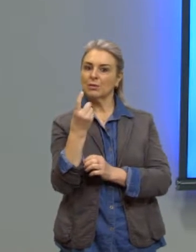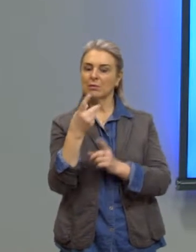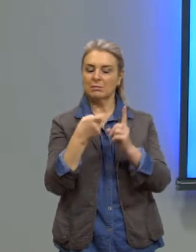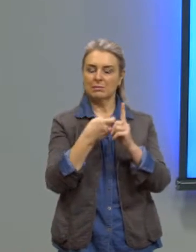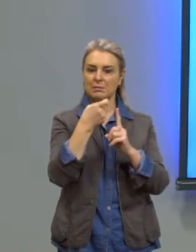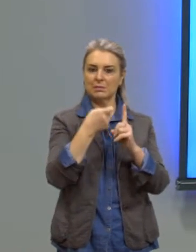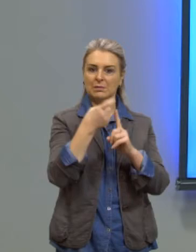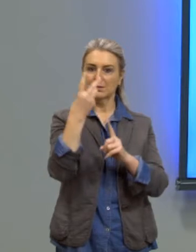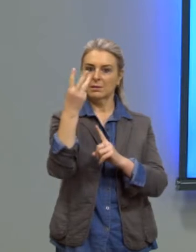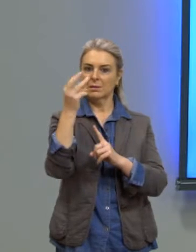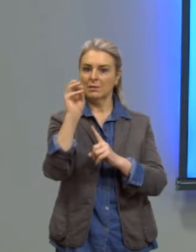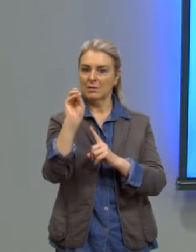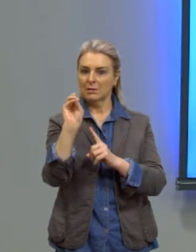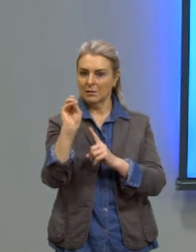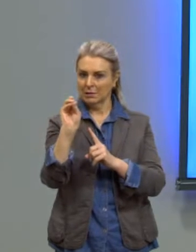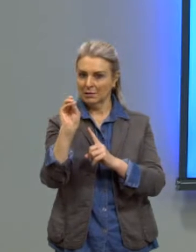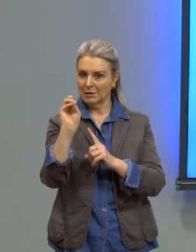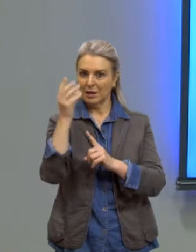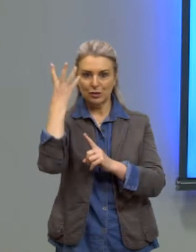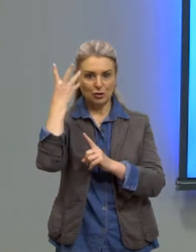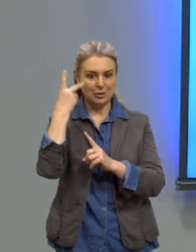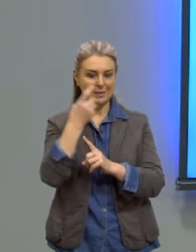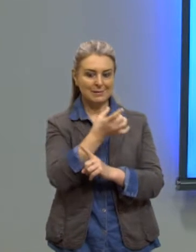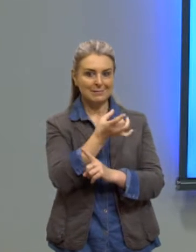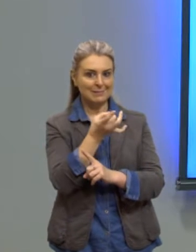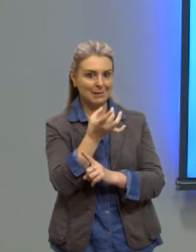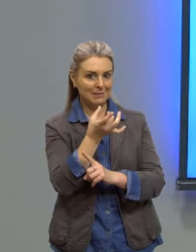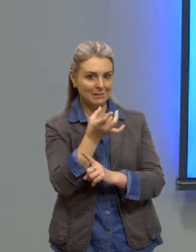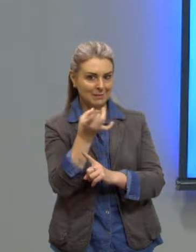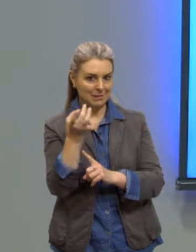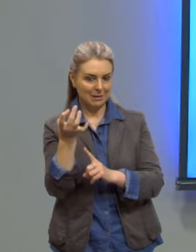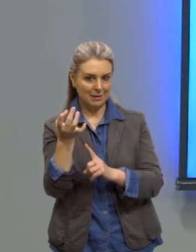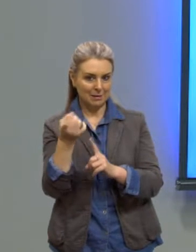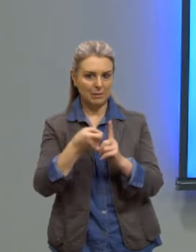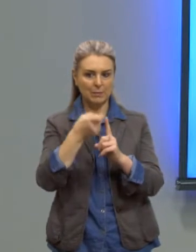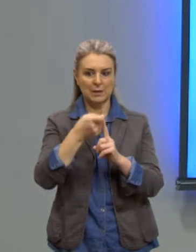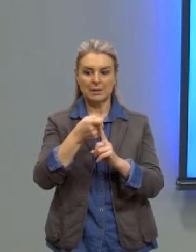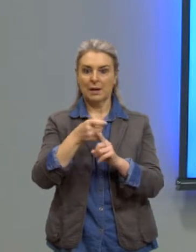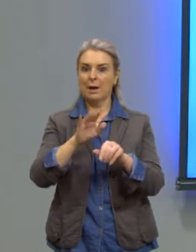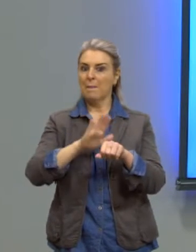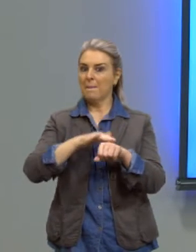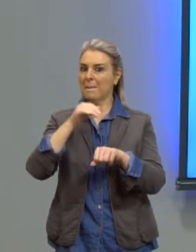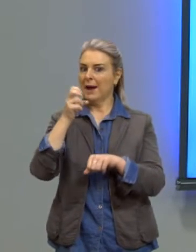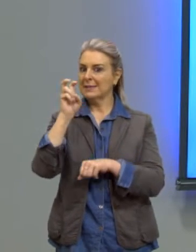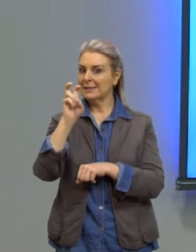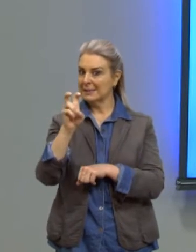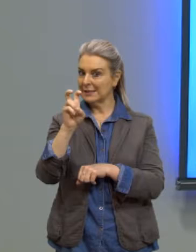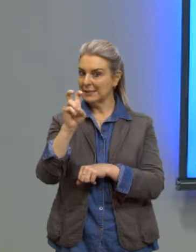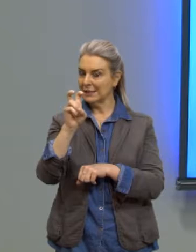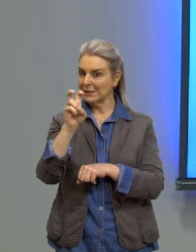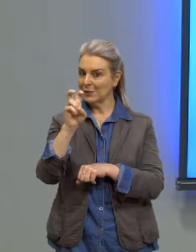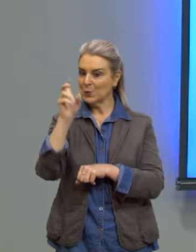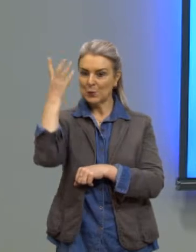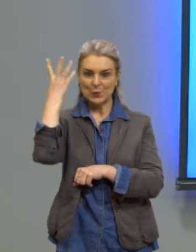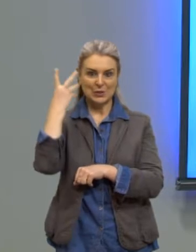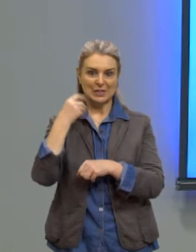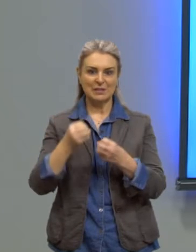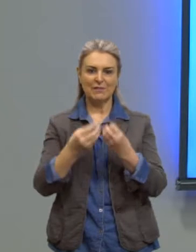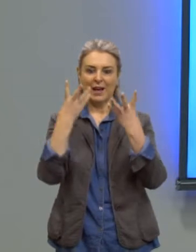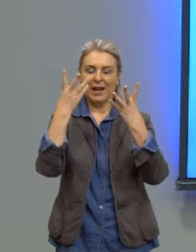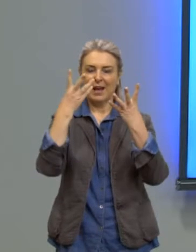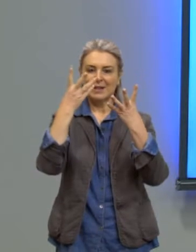de 30 dias cada mês e mais 5 dias de festas, dedicados aos deuses Osíris,